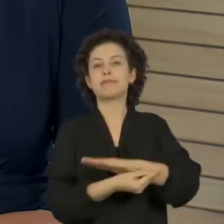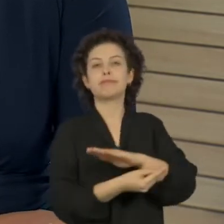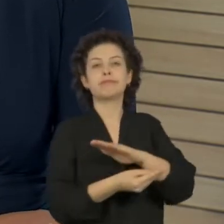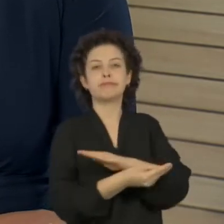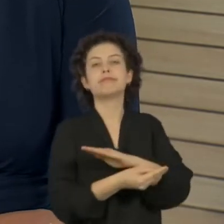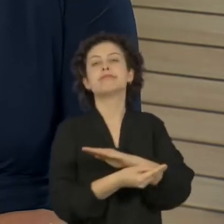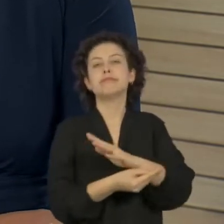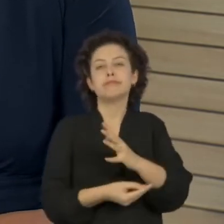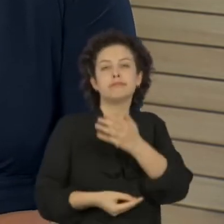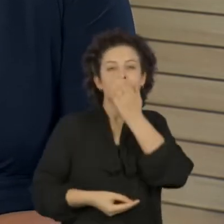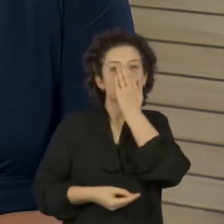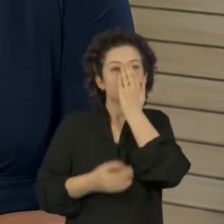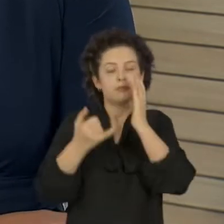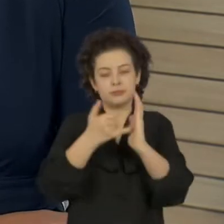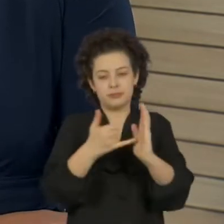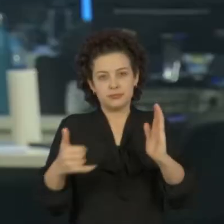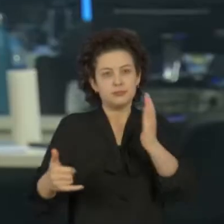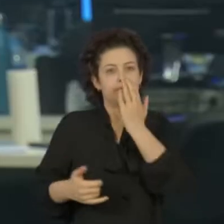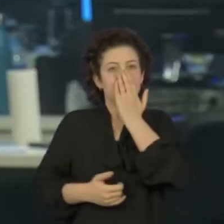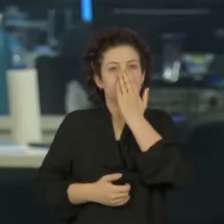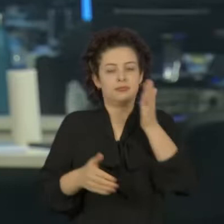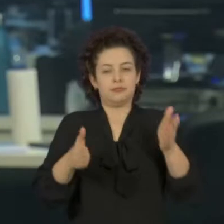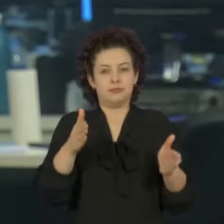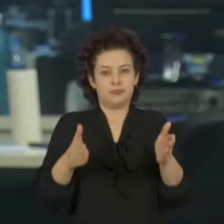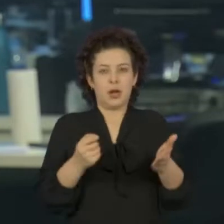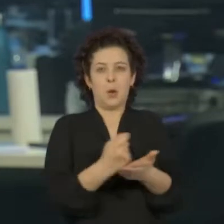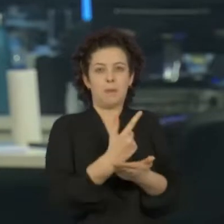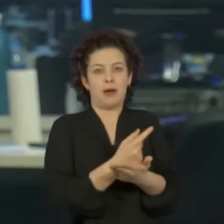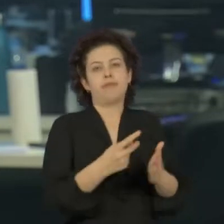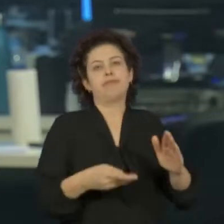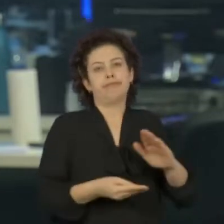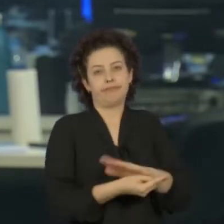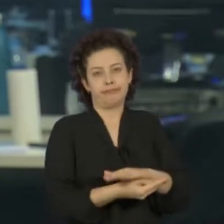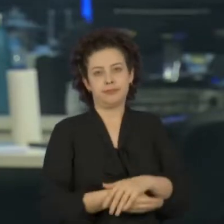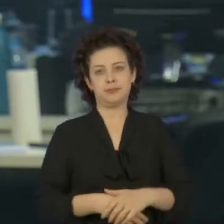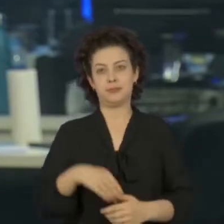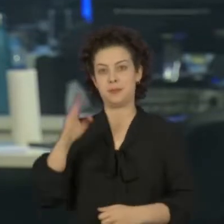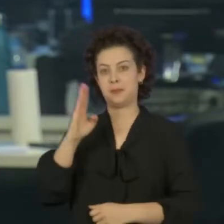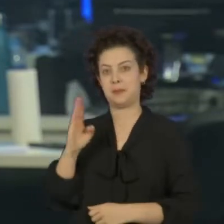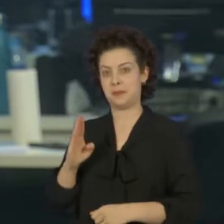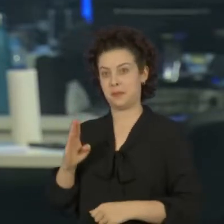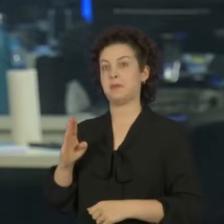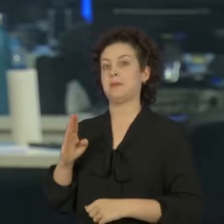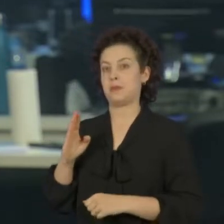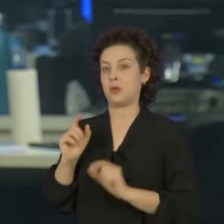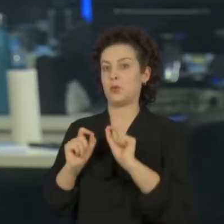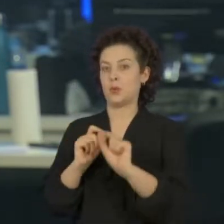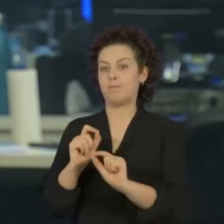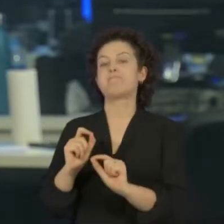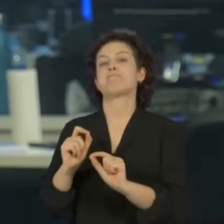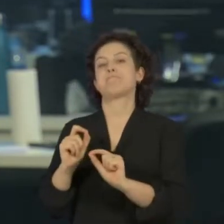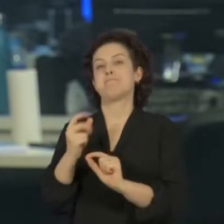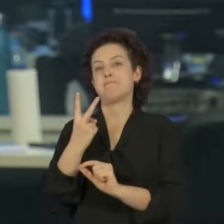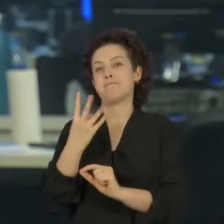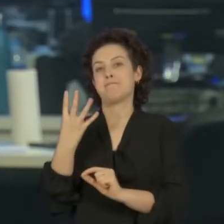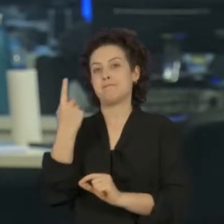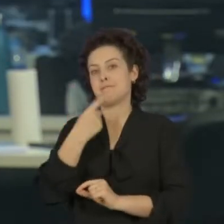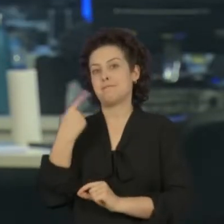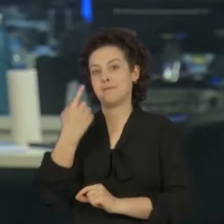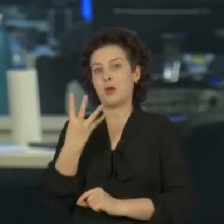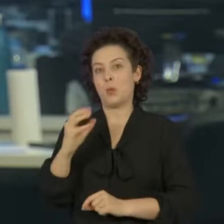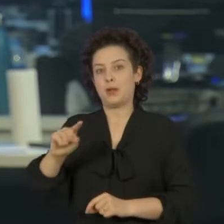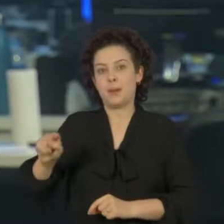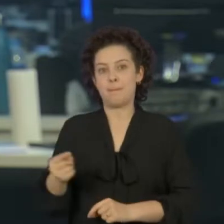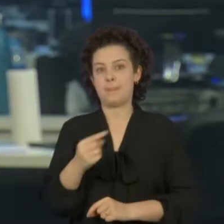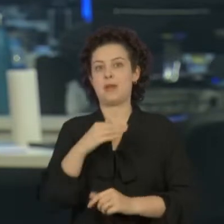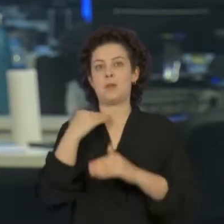respiradores durante a pandemia. O Brasil volta a registrar mais de 40 mil casos em 24 horas e se aproxima